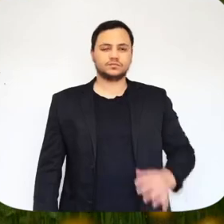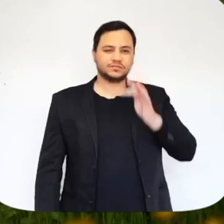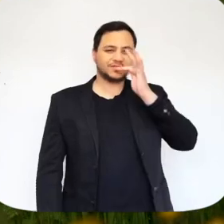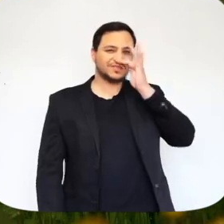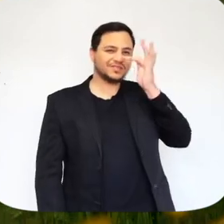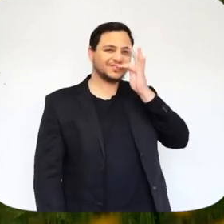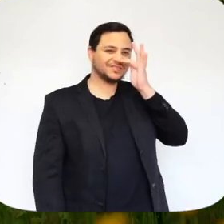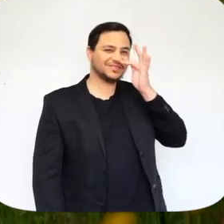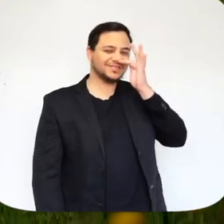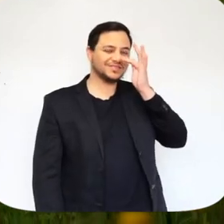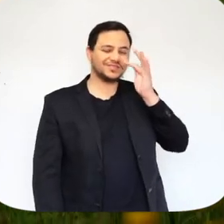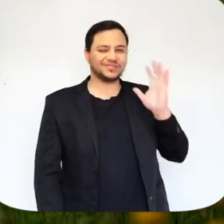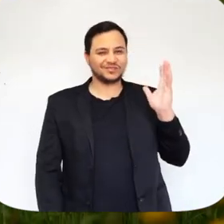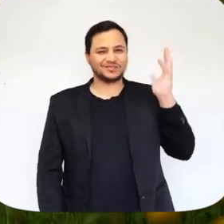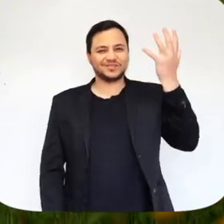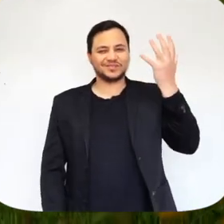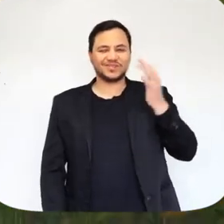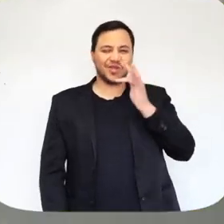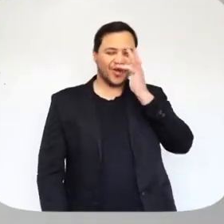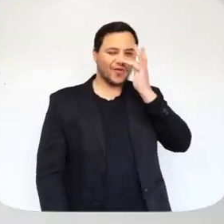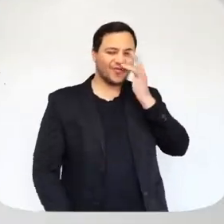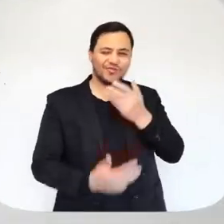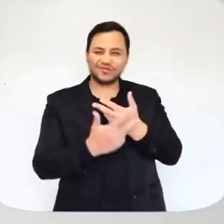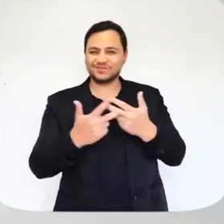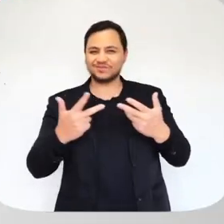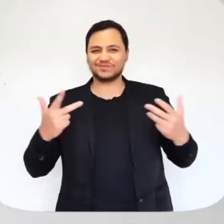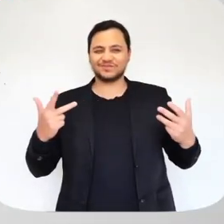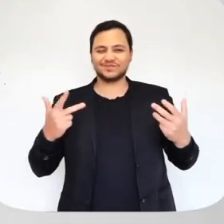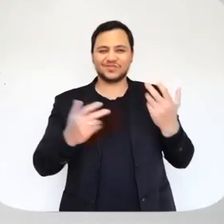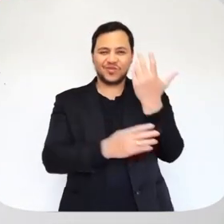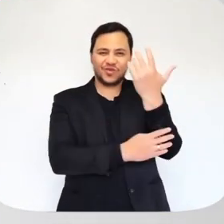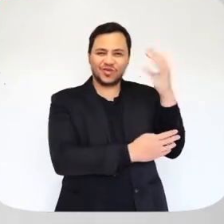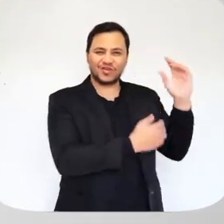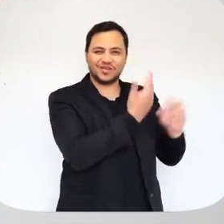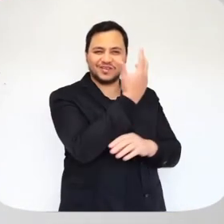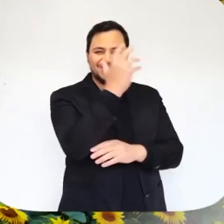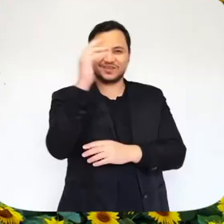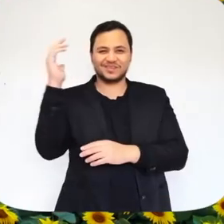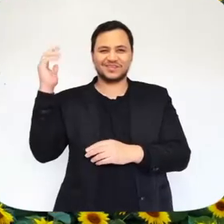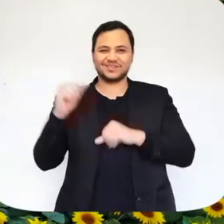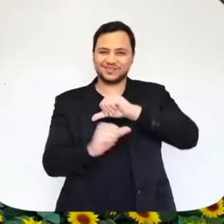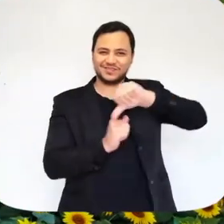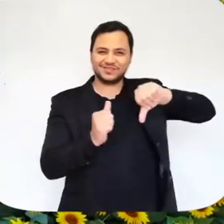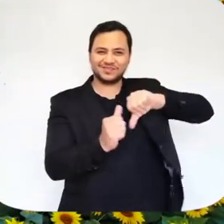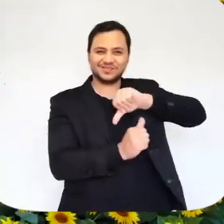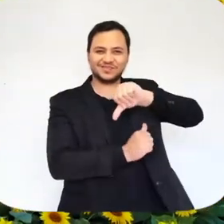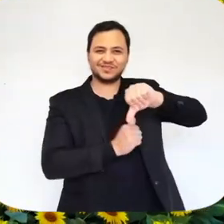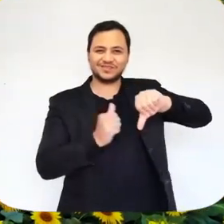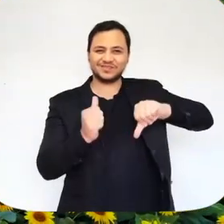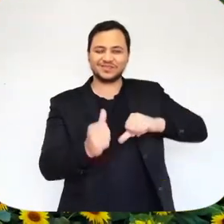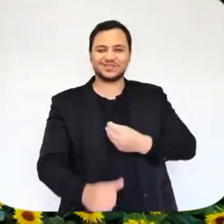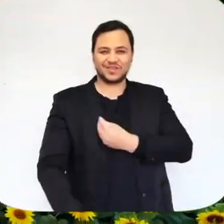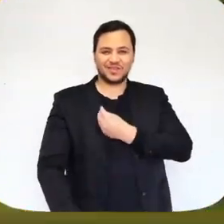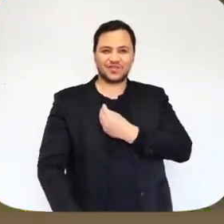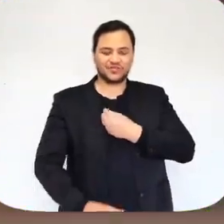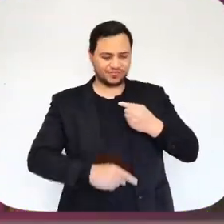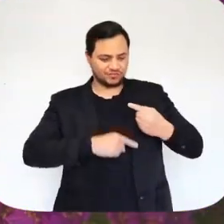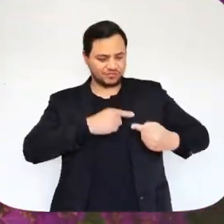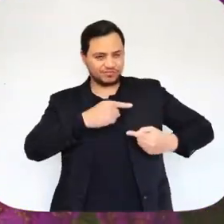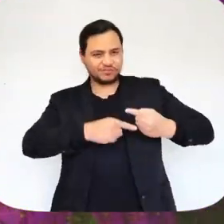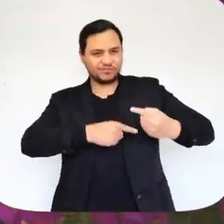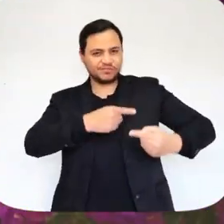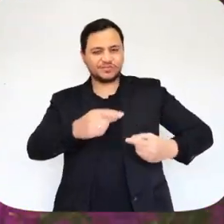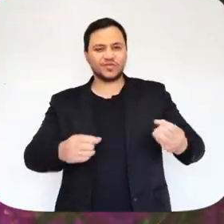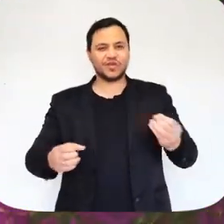Primavera, estação das flores, onde a natureza se transforma. A vida é um ciclo contínuo de